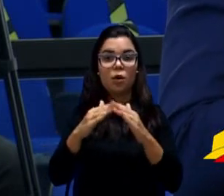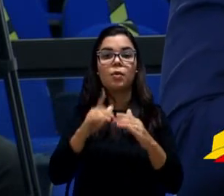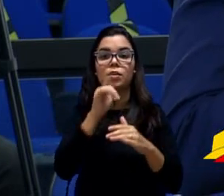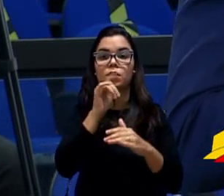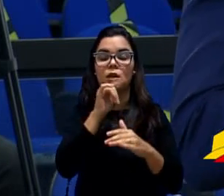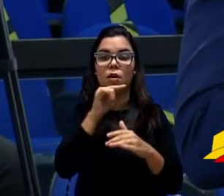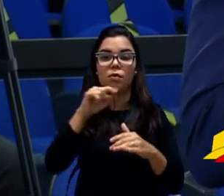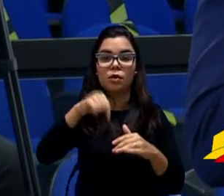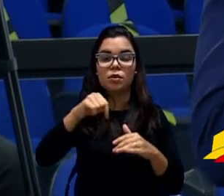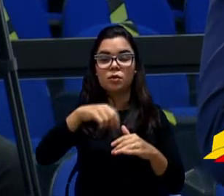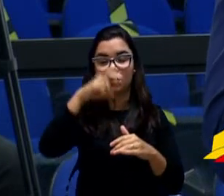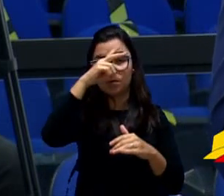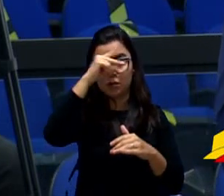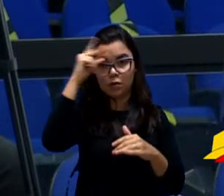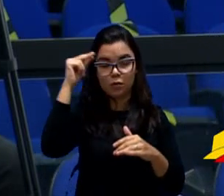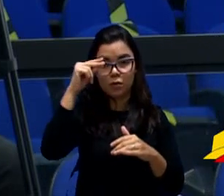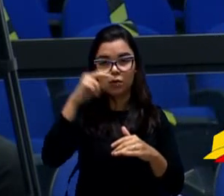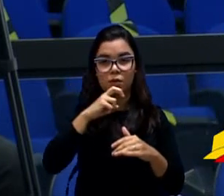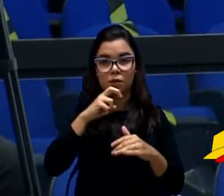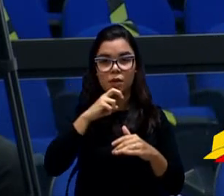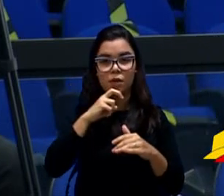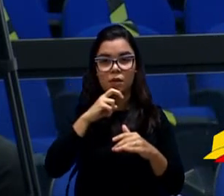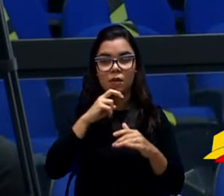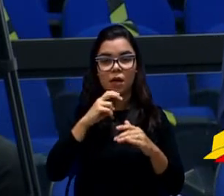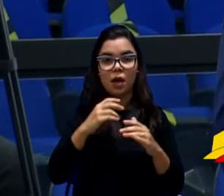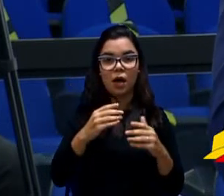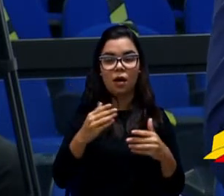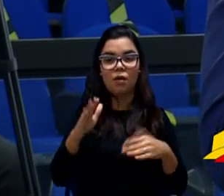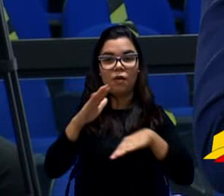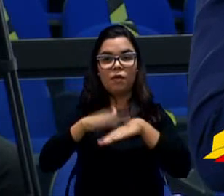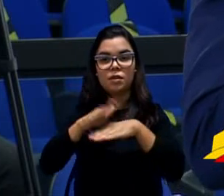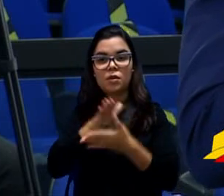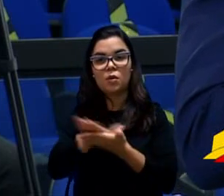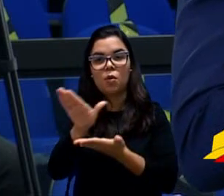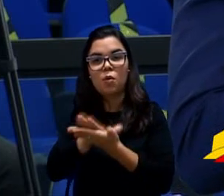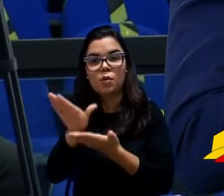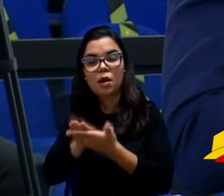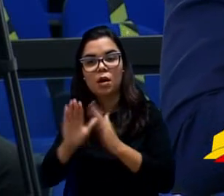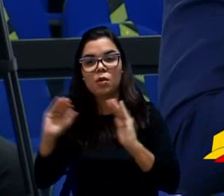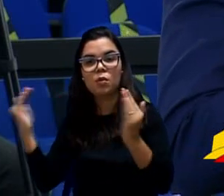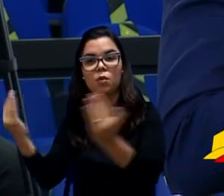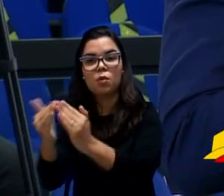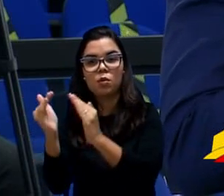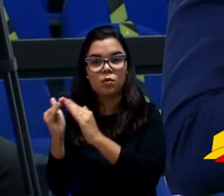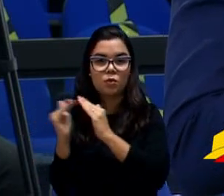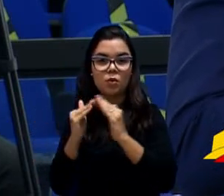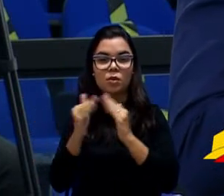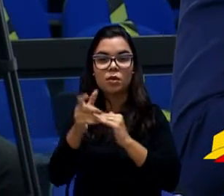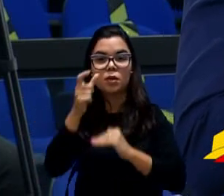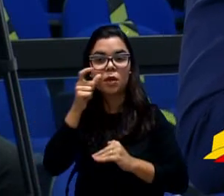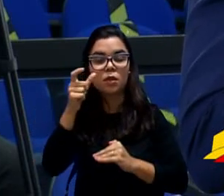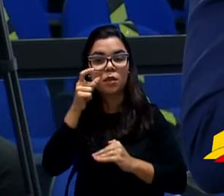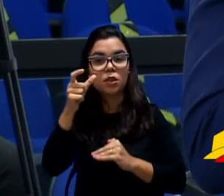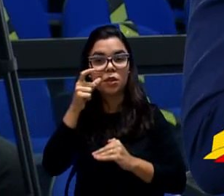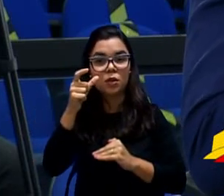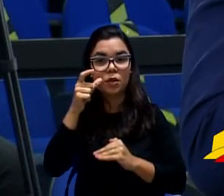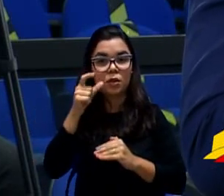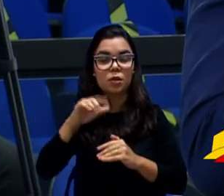SAI, a celebrar contratos com os condomínios dos conjuntos habitacionais de interesse social do município,